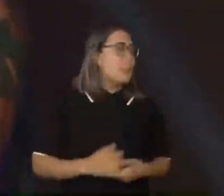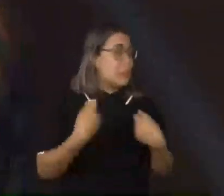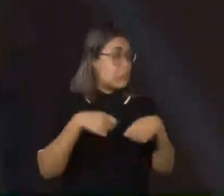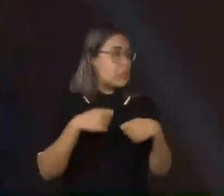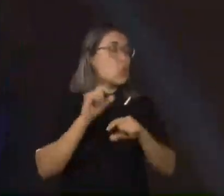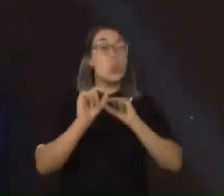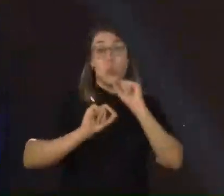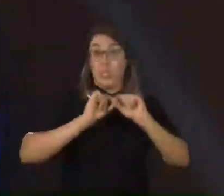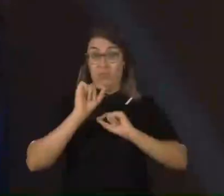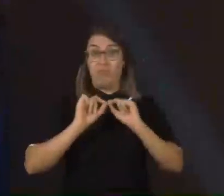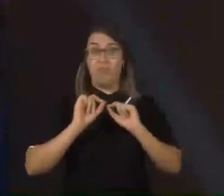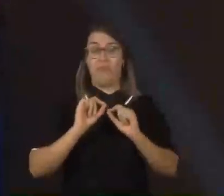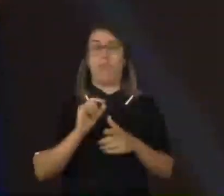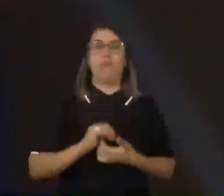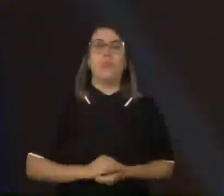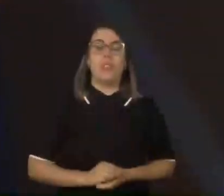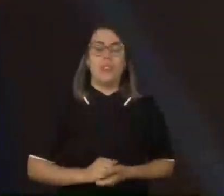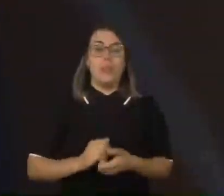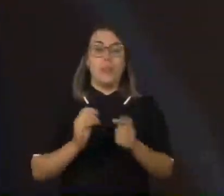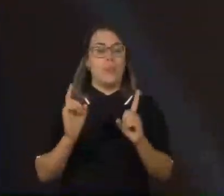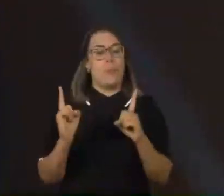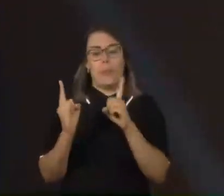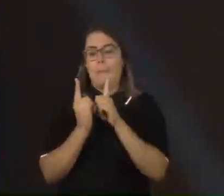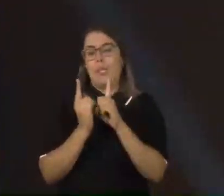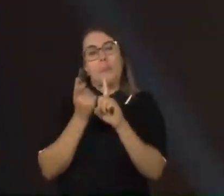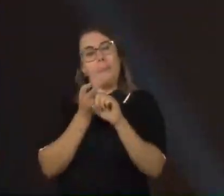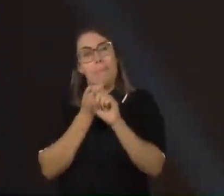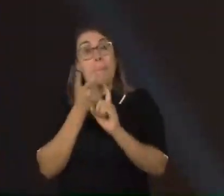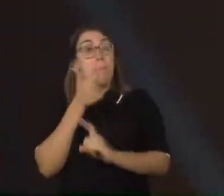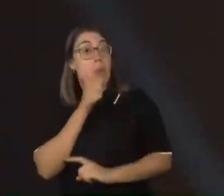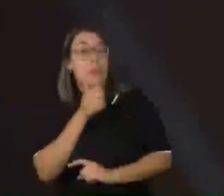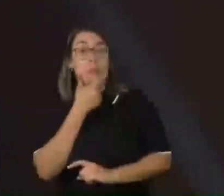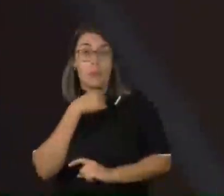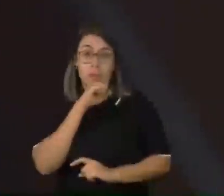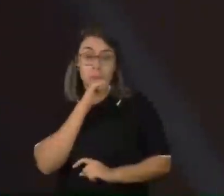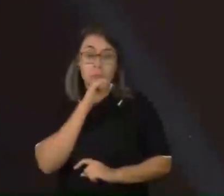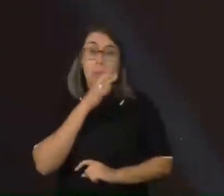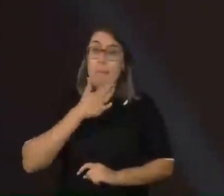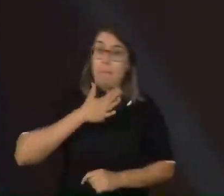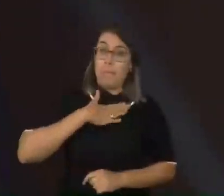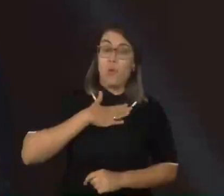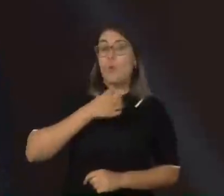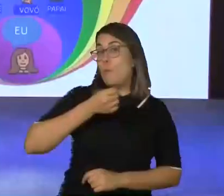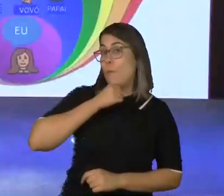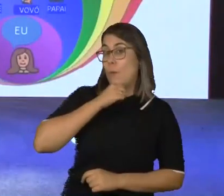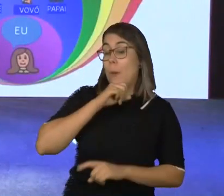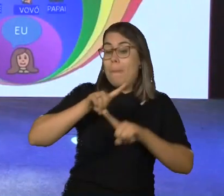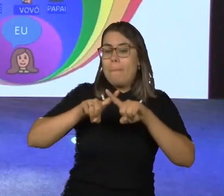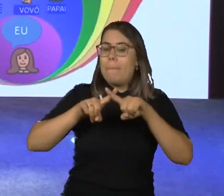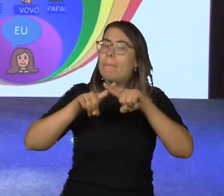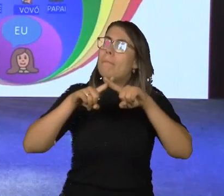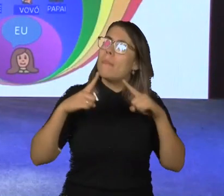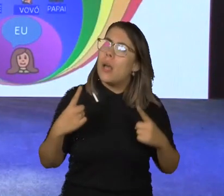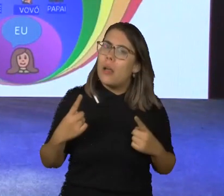entendam que eu abraço meu pai e minha mãe, eu deito no colo dos meus avós, mas quando é